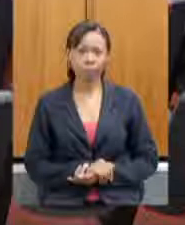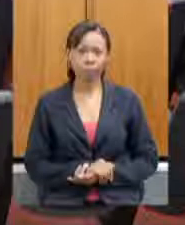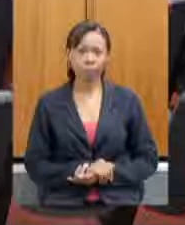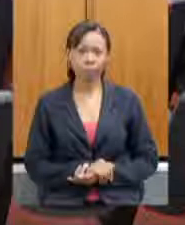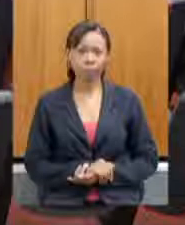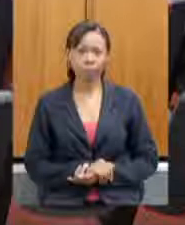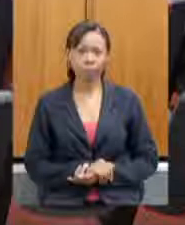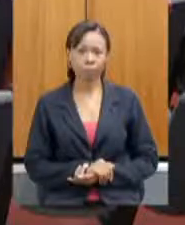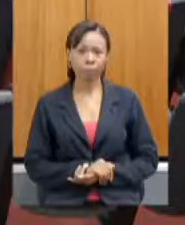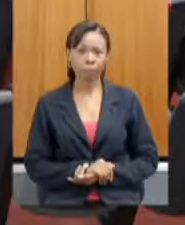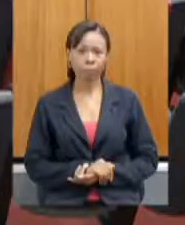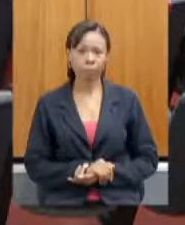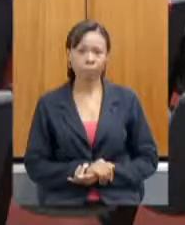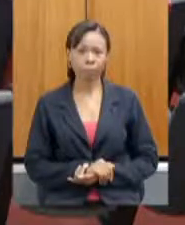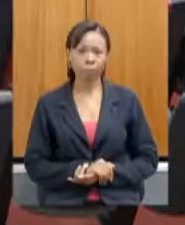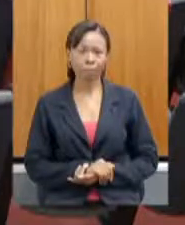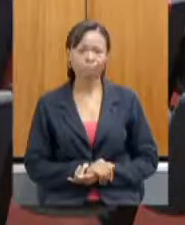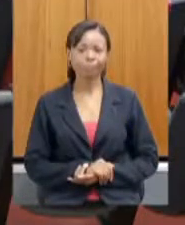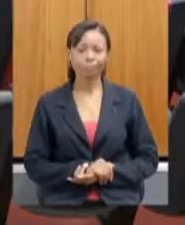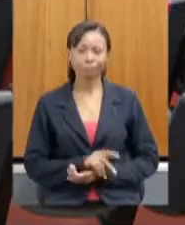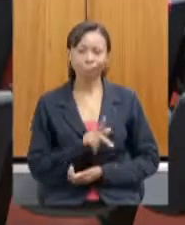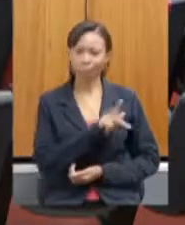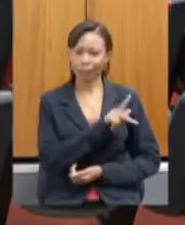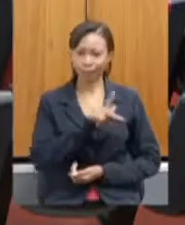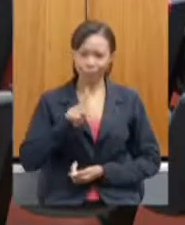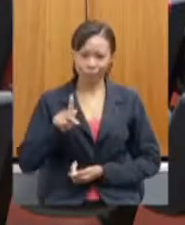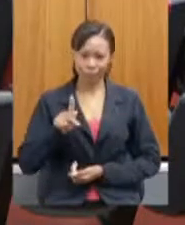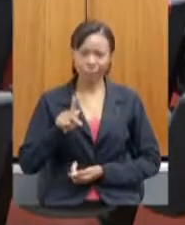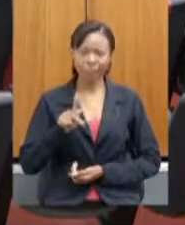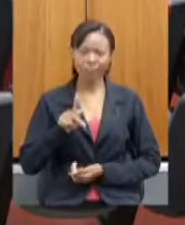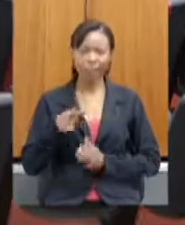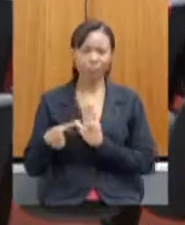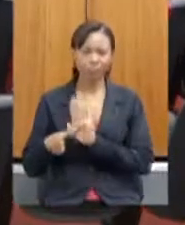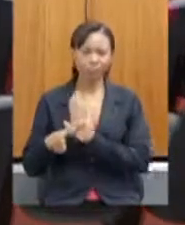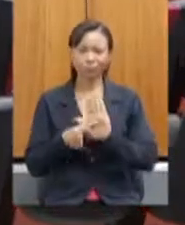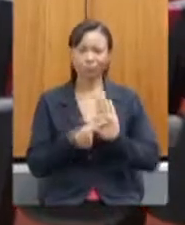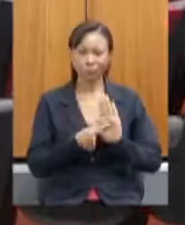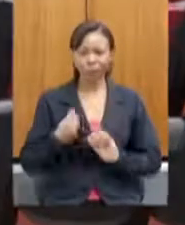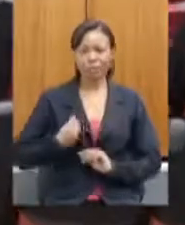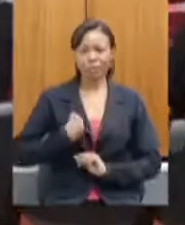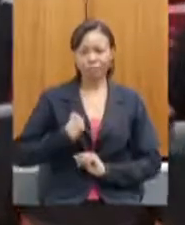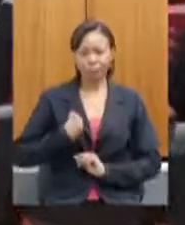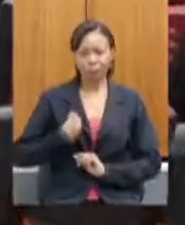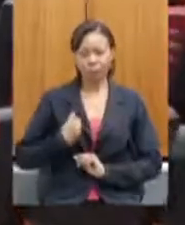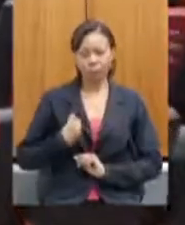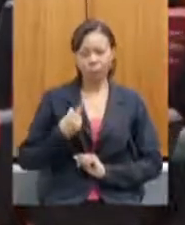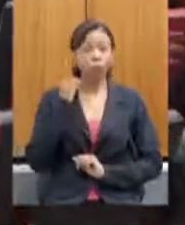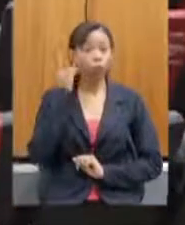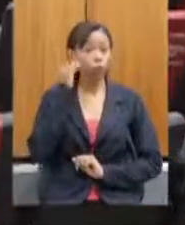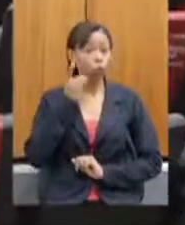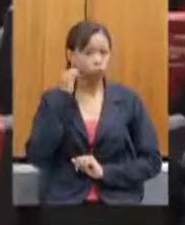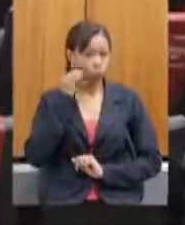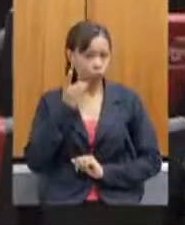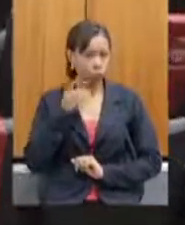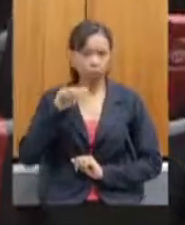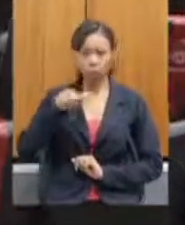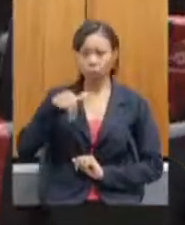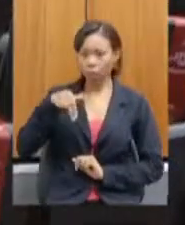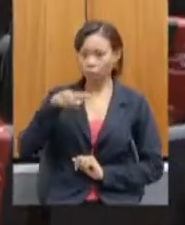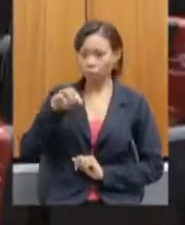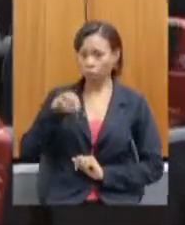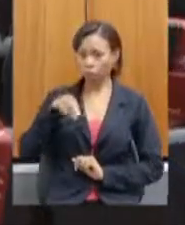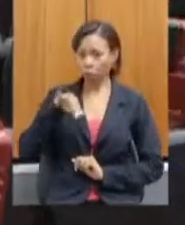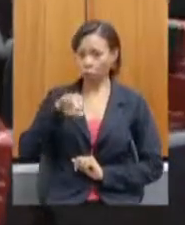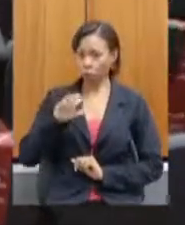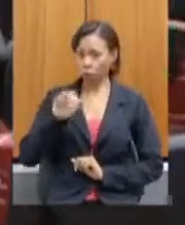A presidência registra a presença dos seguintes deputados. Deputado Antônio Carlos Arantes,